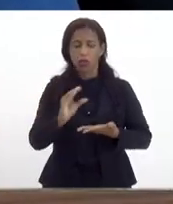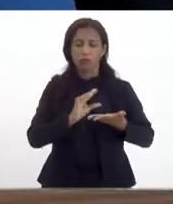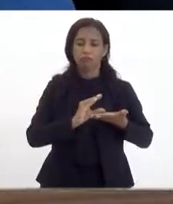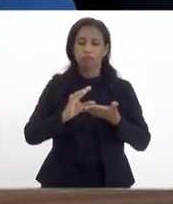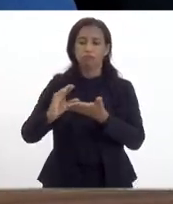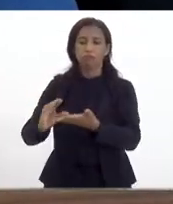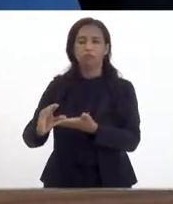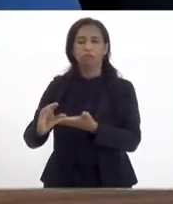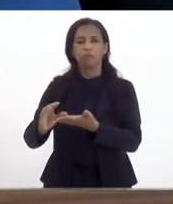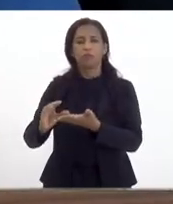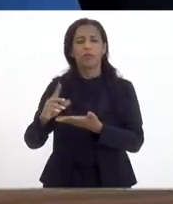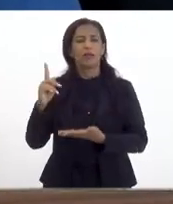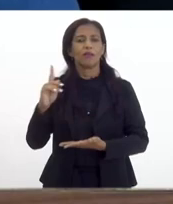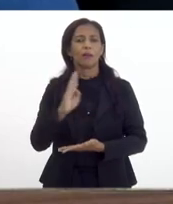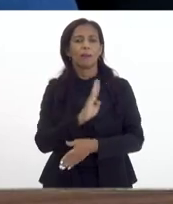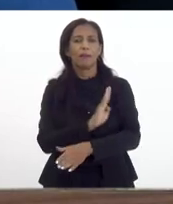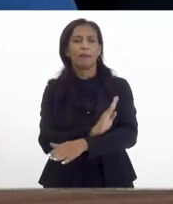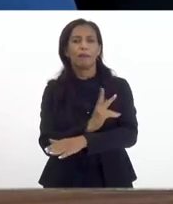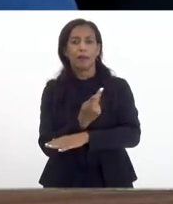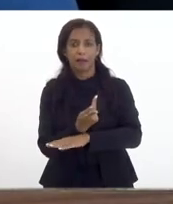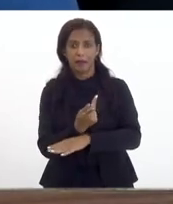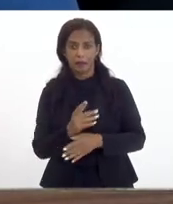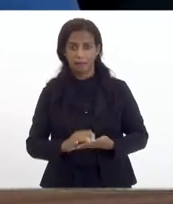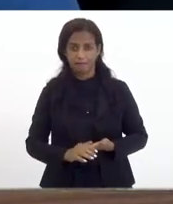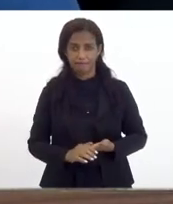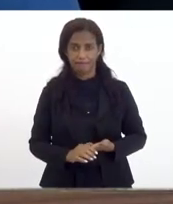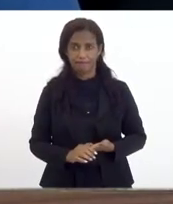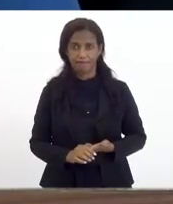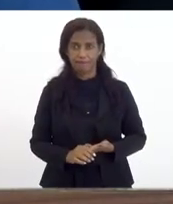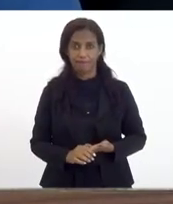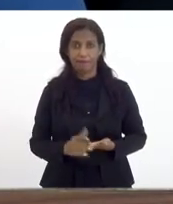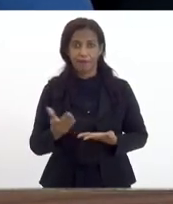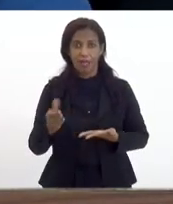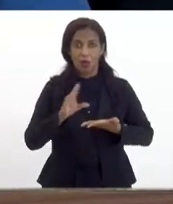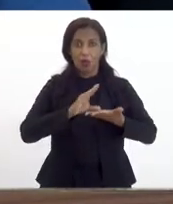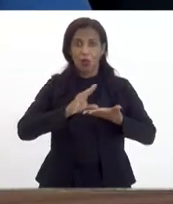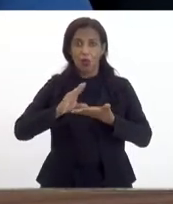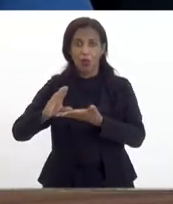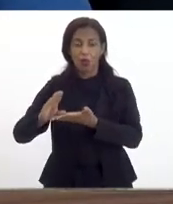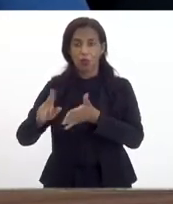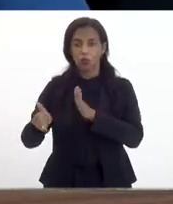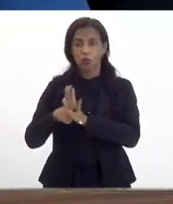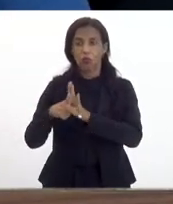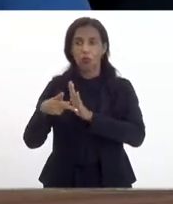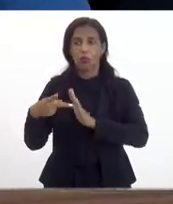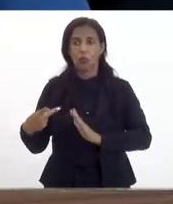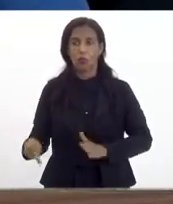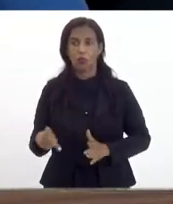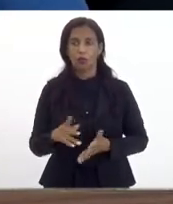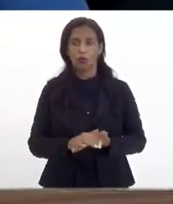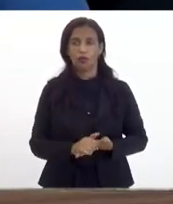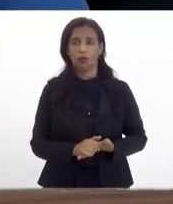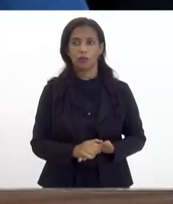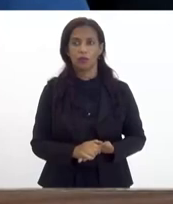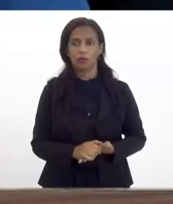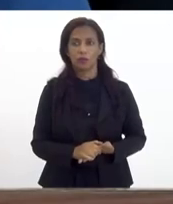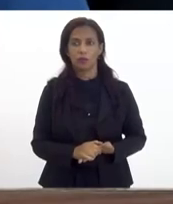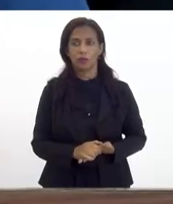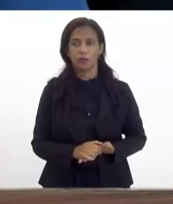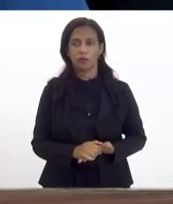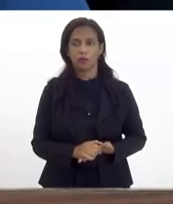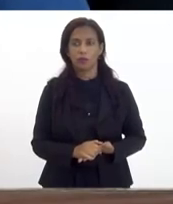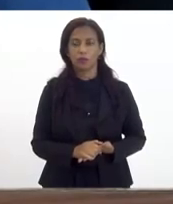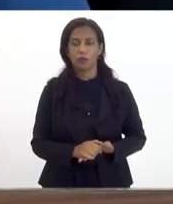o metrô de Belo Horizonte é um recurso que faz jus ao estado do Rio de Janeiro que poderia ser utilizado para